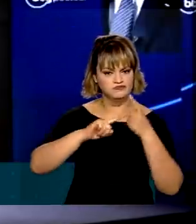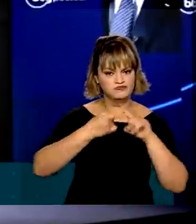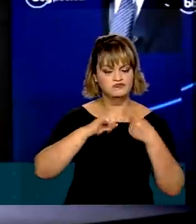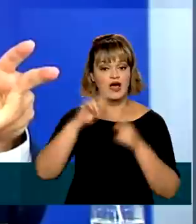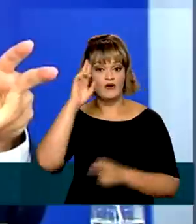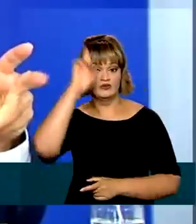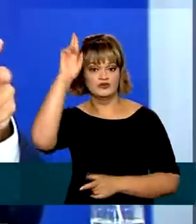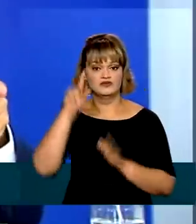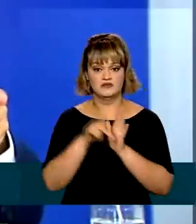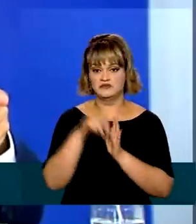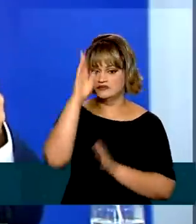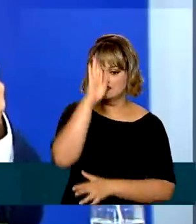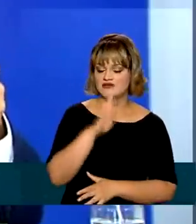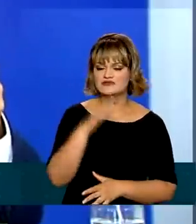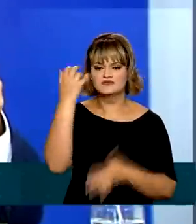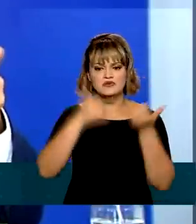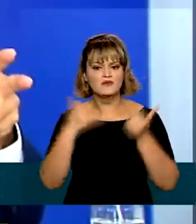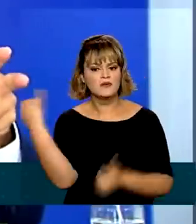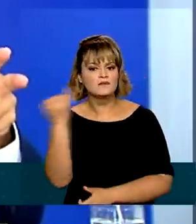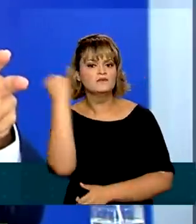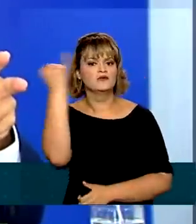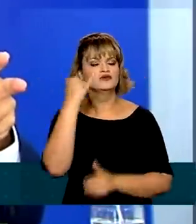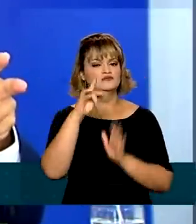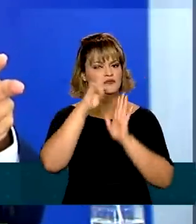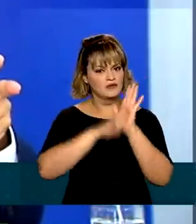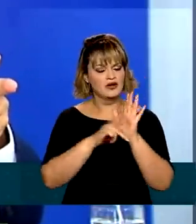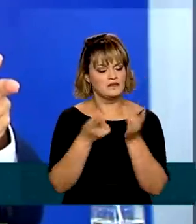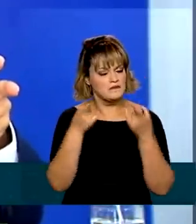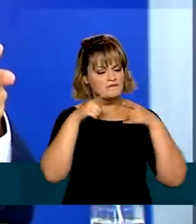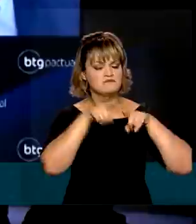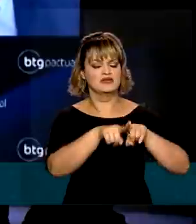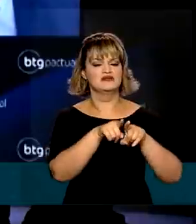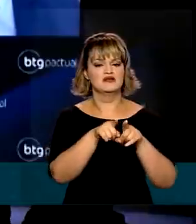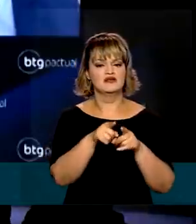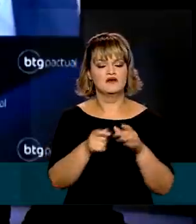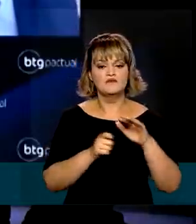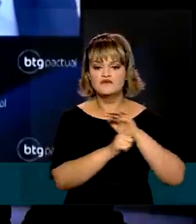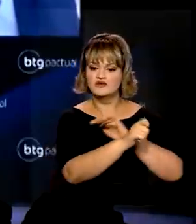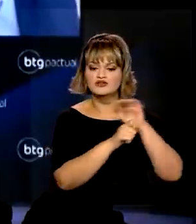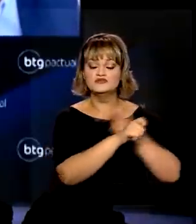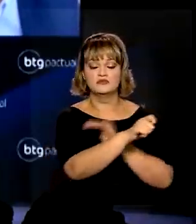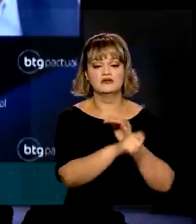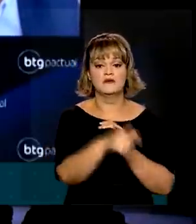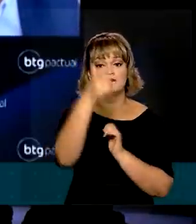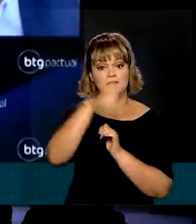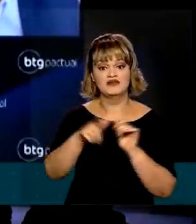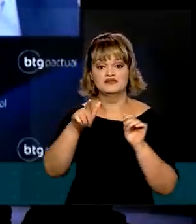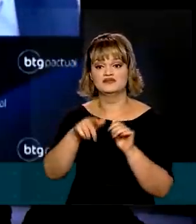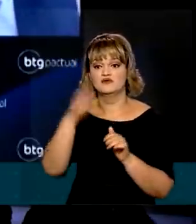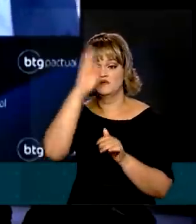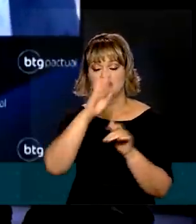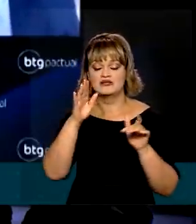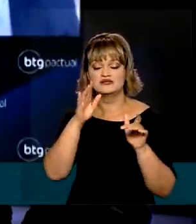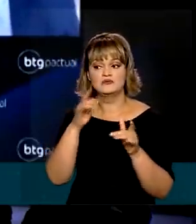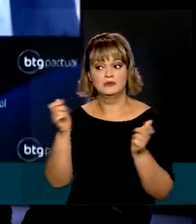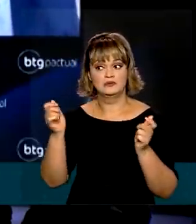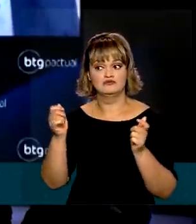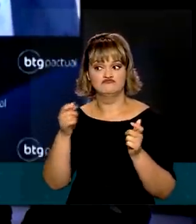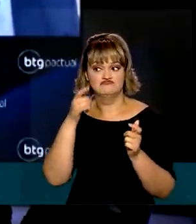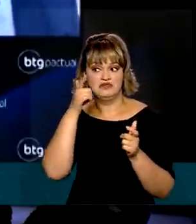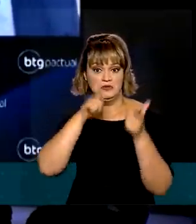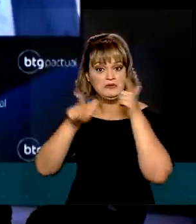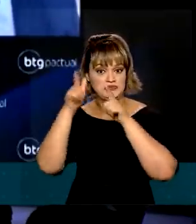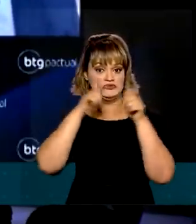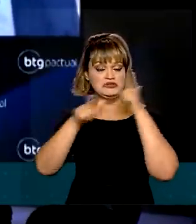brasileiras destacaram a importância do programa de parcerias de investimentos e reforçaram que o Brasil tem se tornado